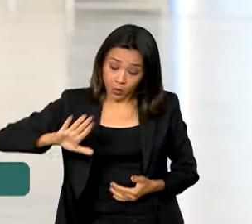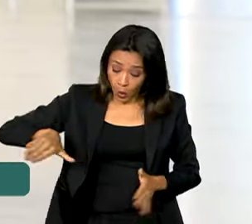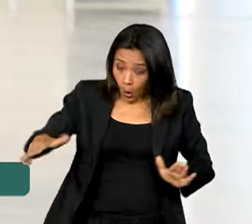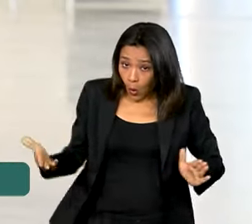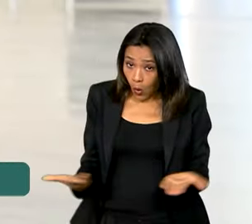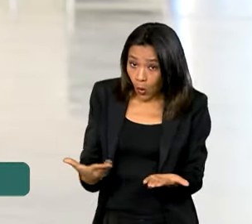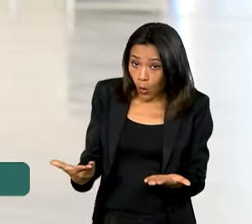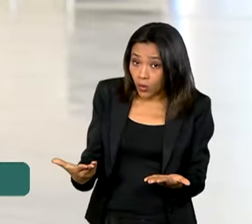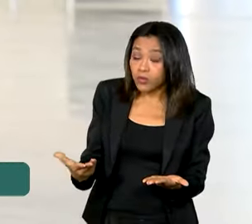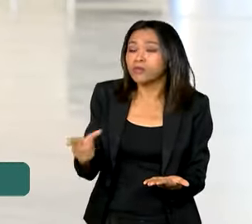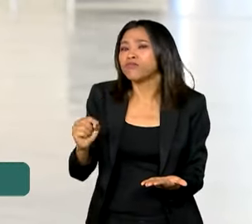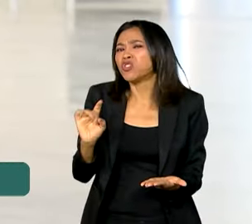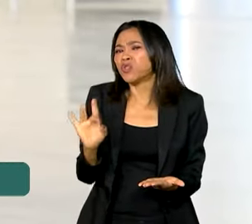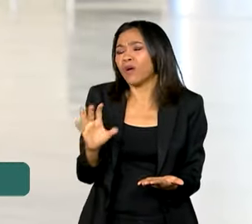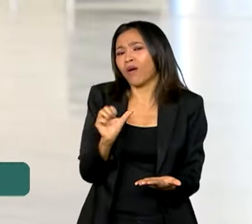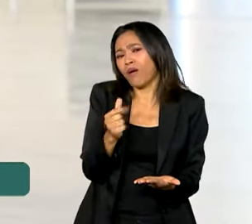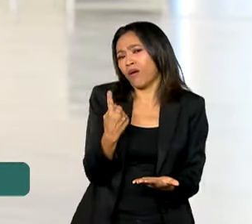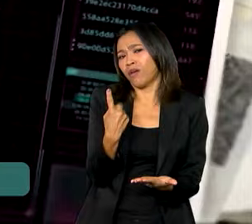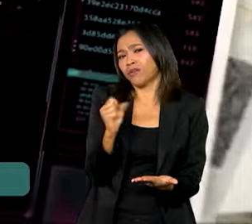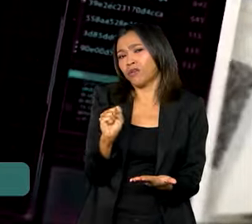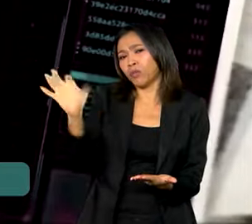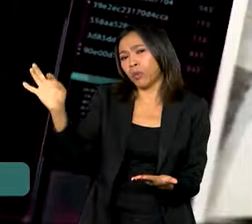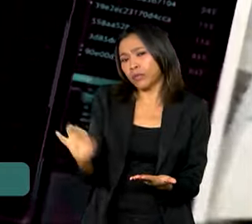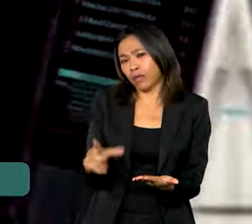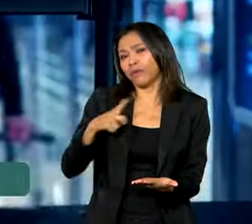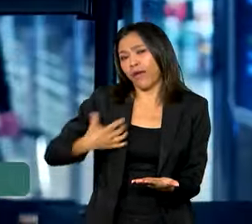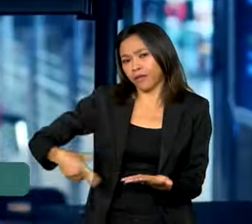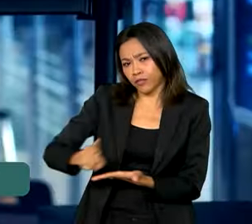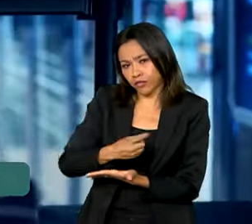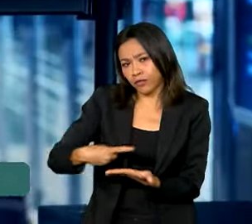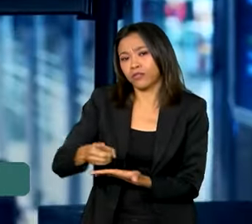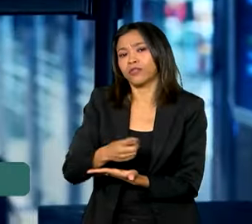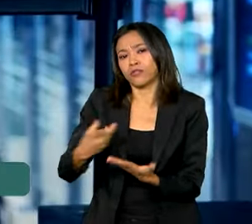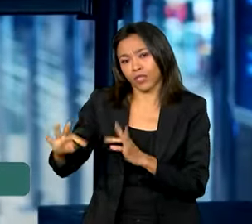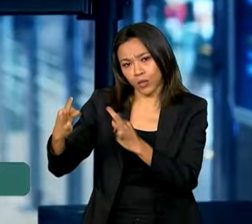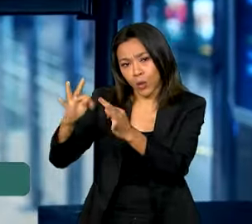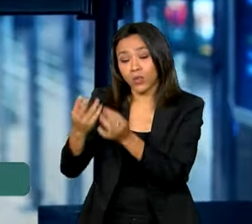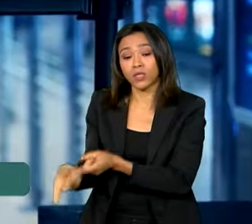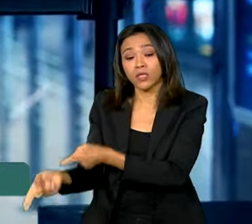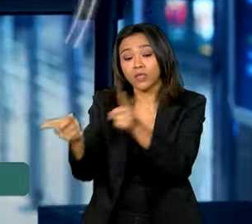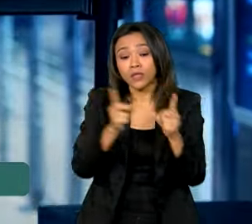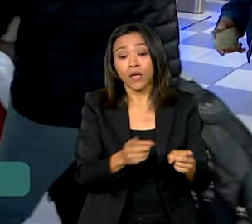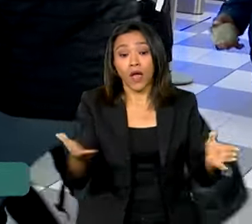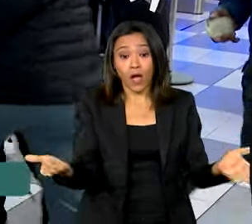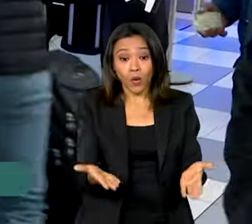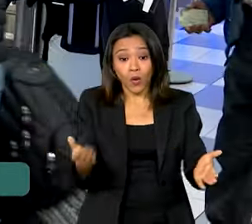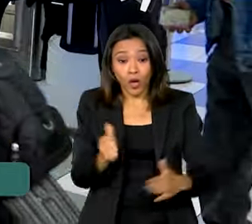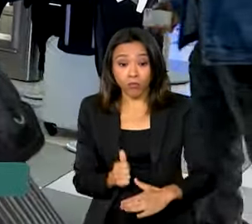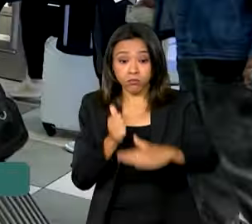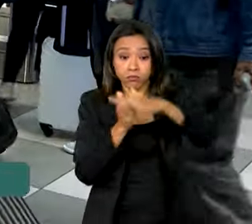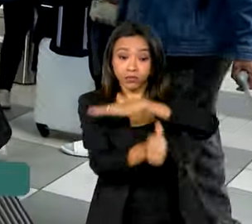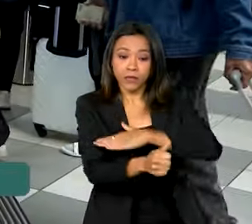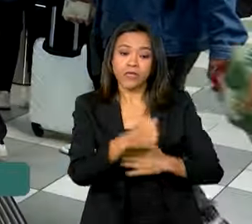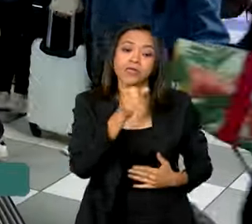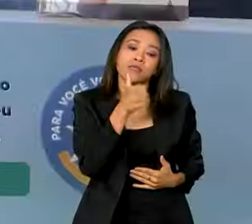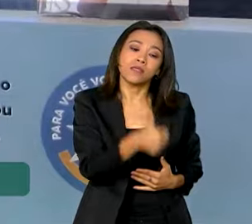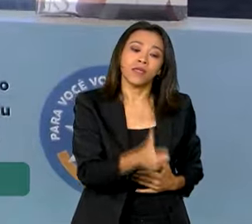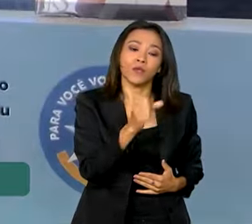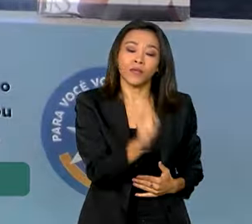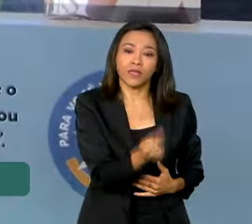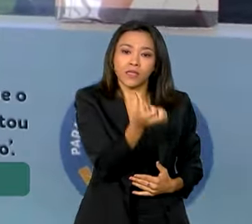18% são digitalizadas. Nessa renovação tecnológica serão investidos R 186